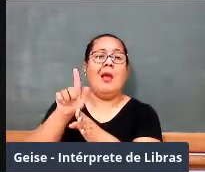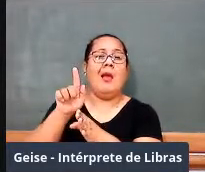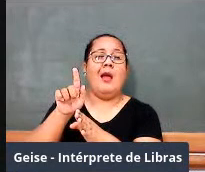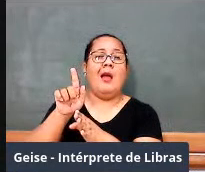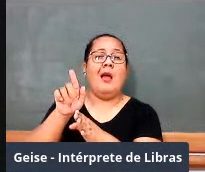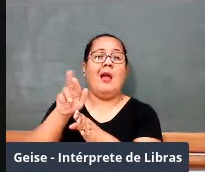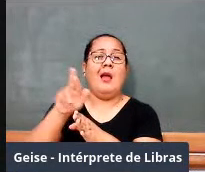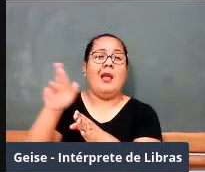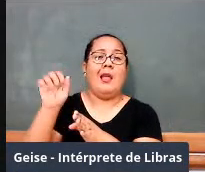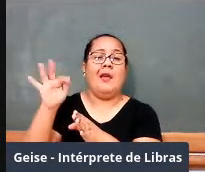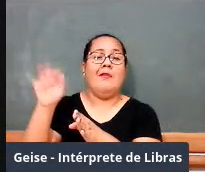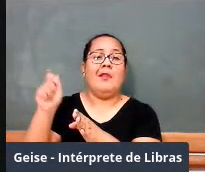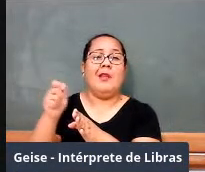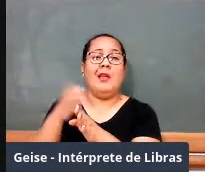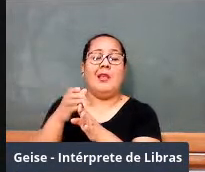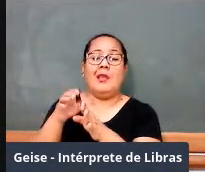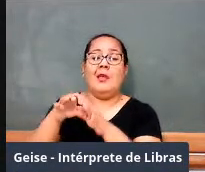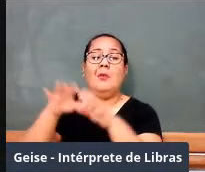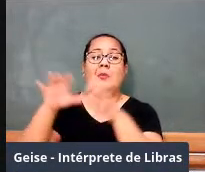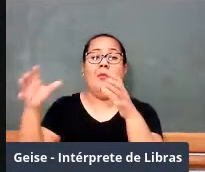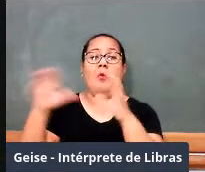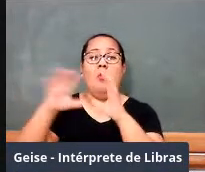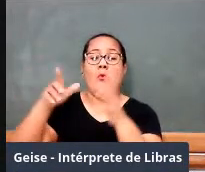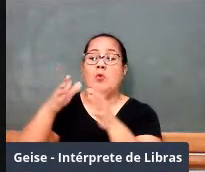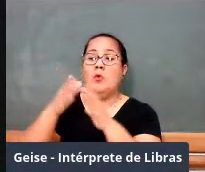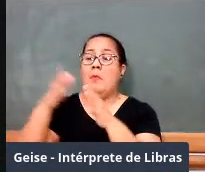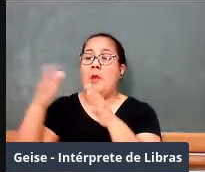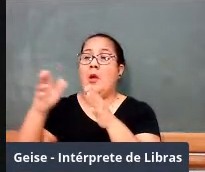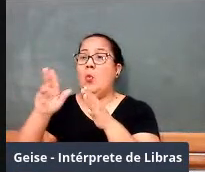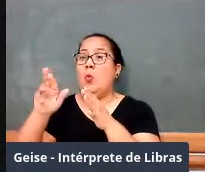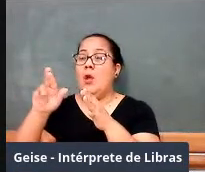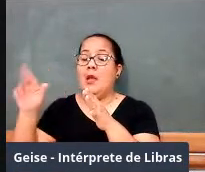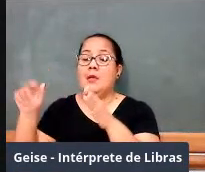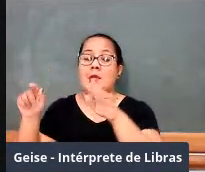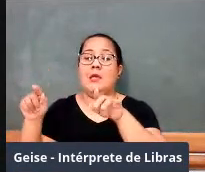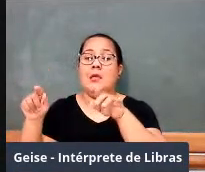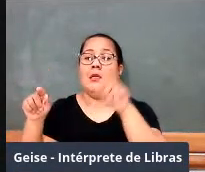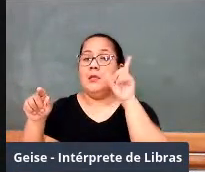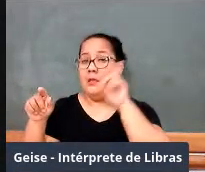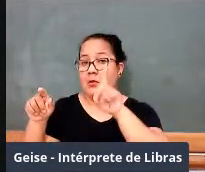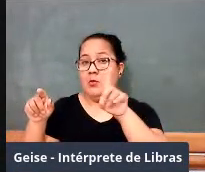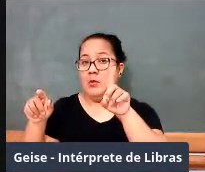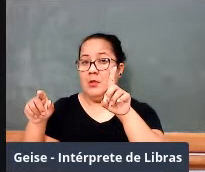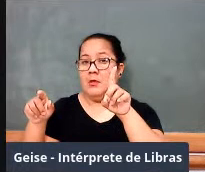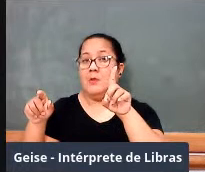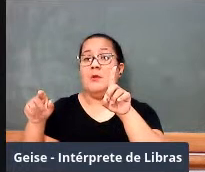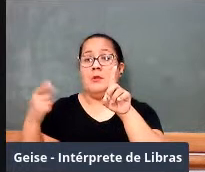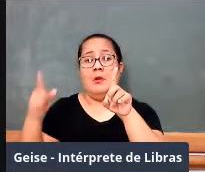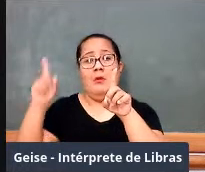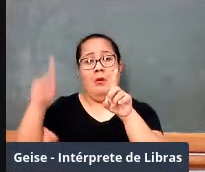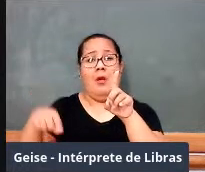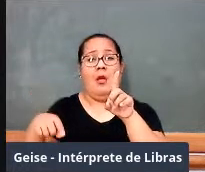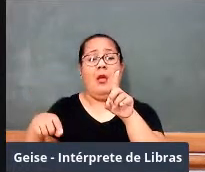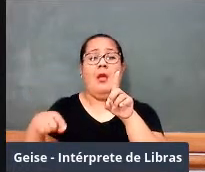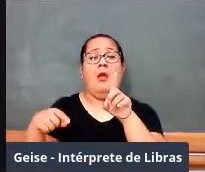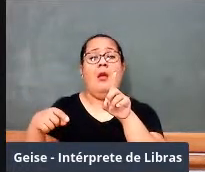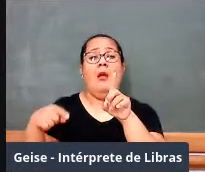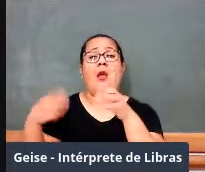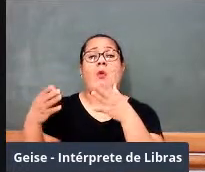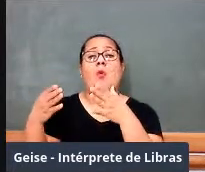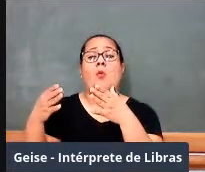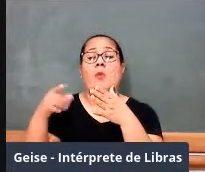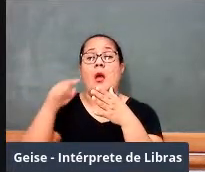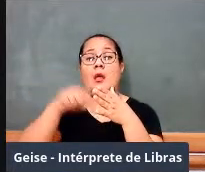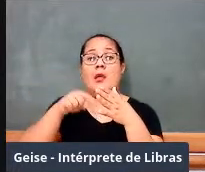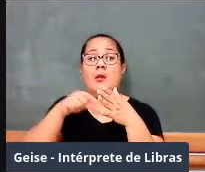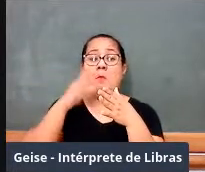não é? Bom, aí nós temos referências que chegam ao Brasil da Europa e dos